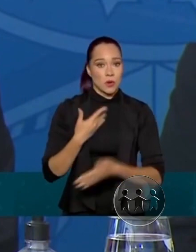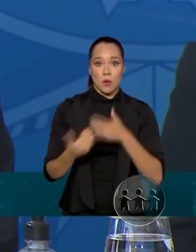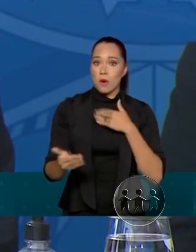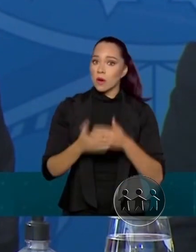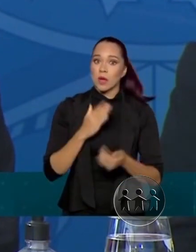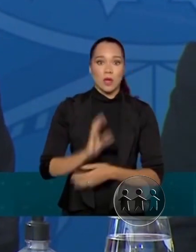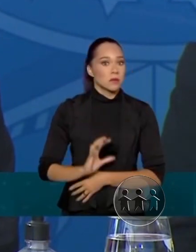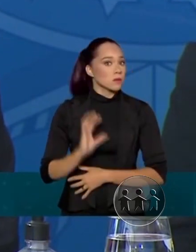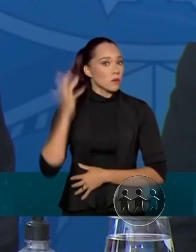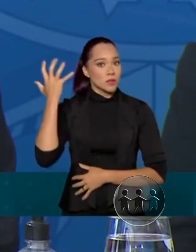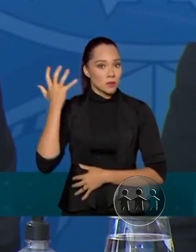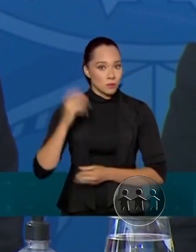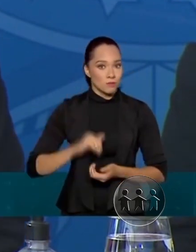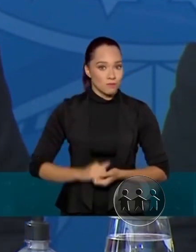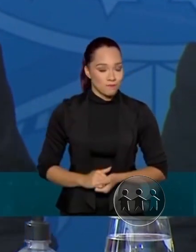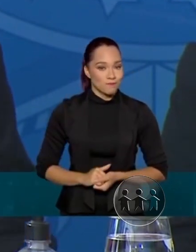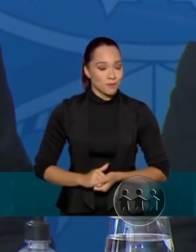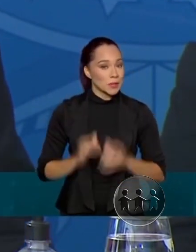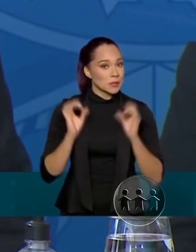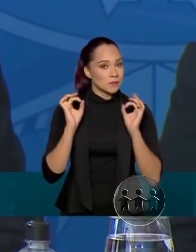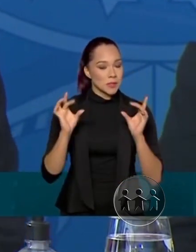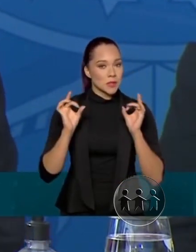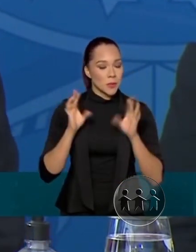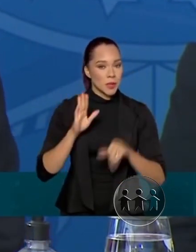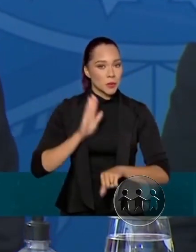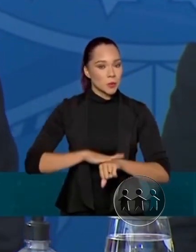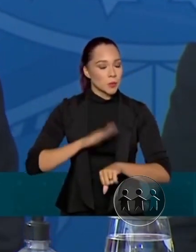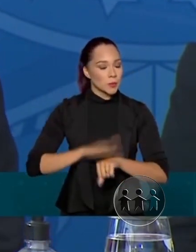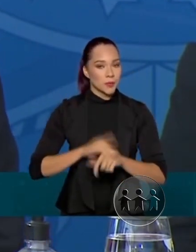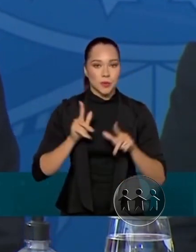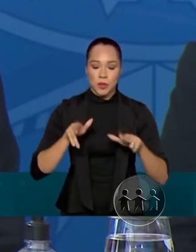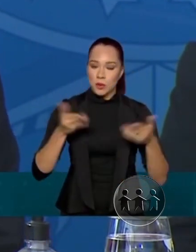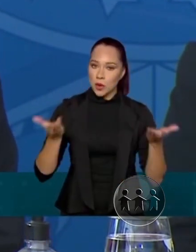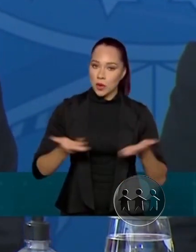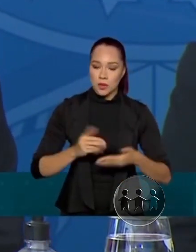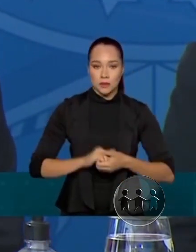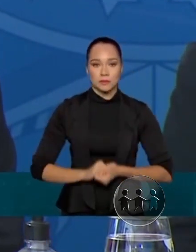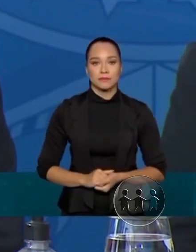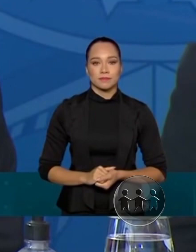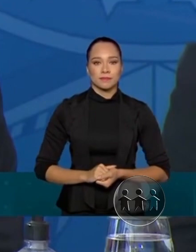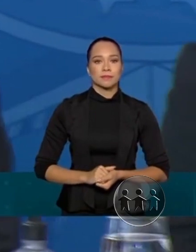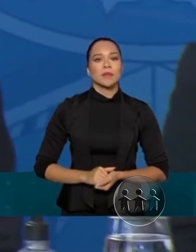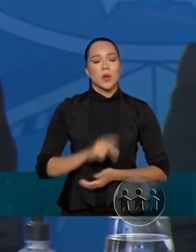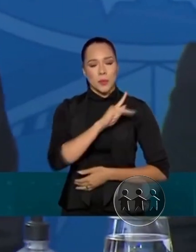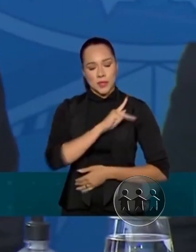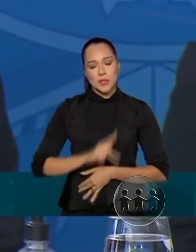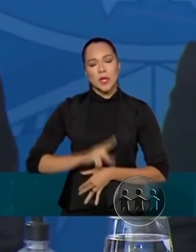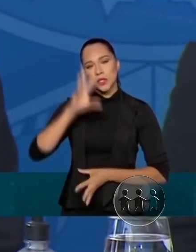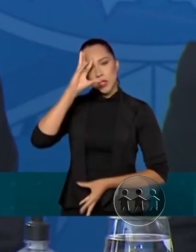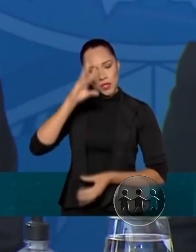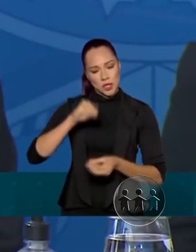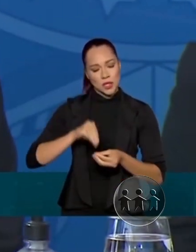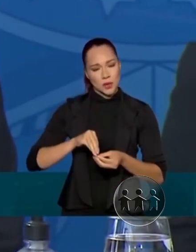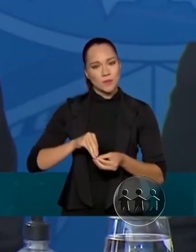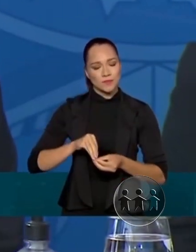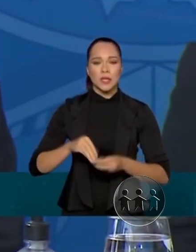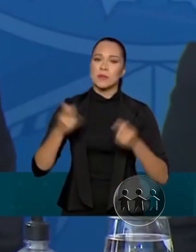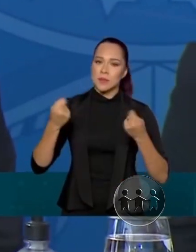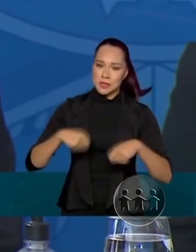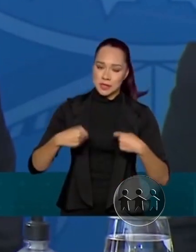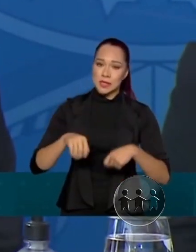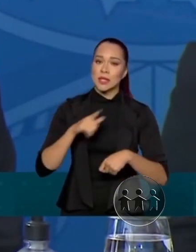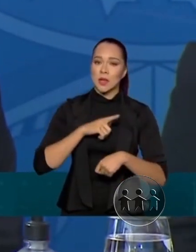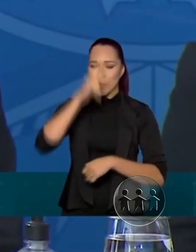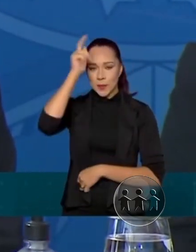circunstância, especialmente num momento como esse. O presidente entendeu que deveria ter um